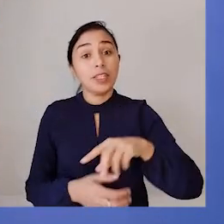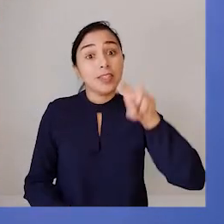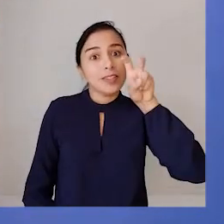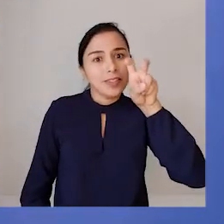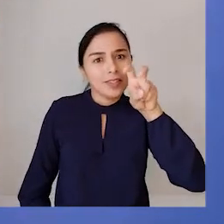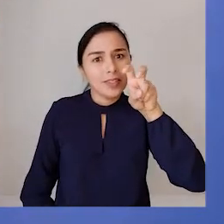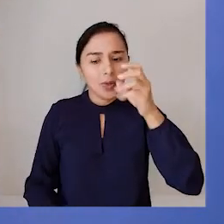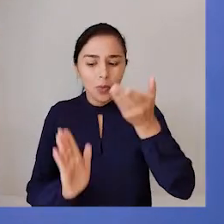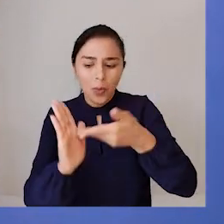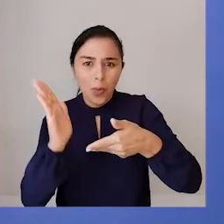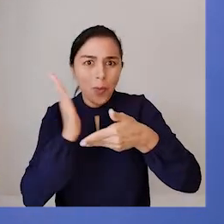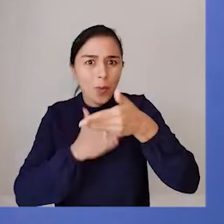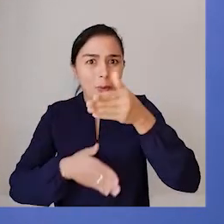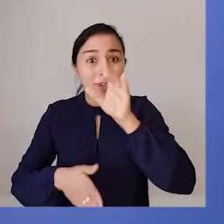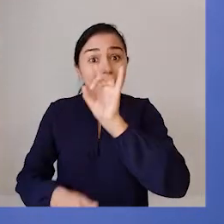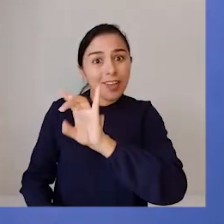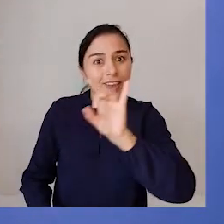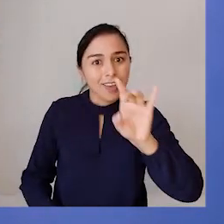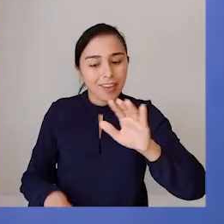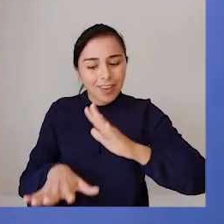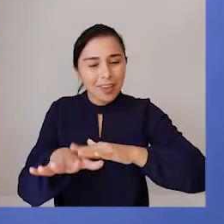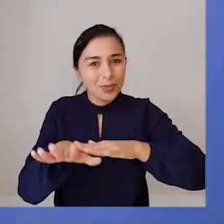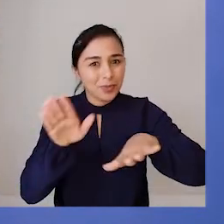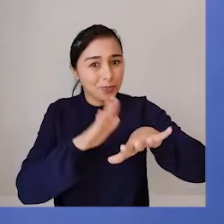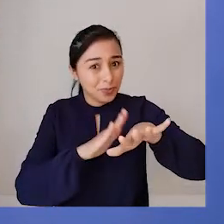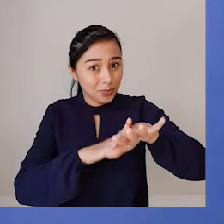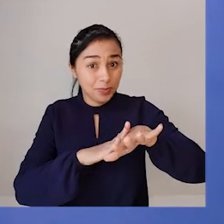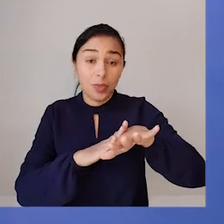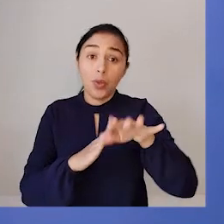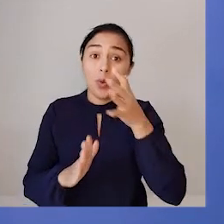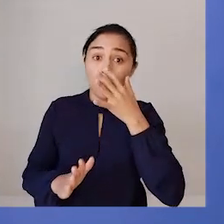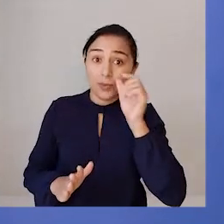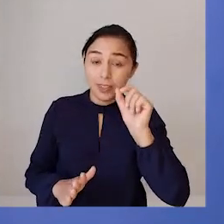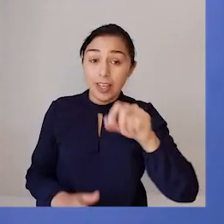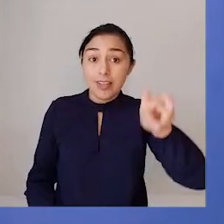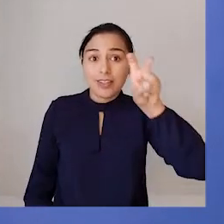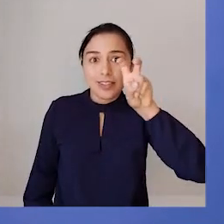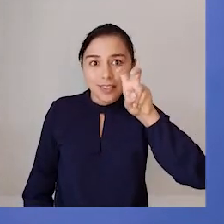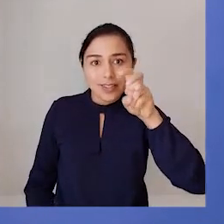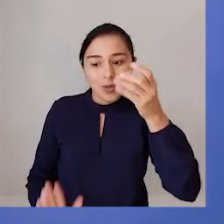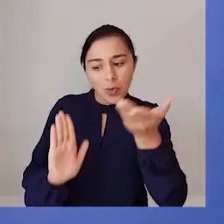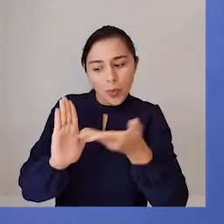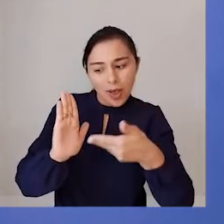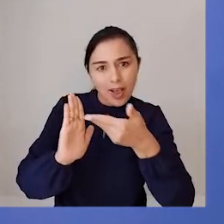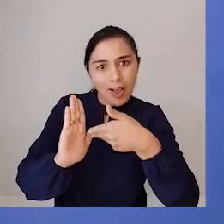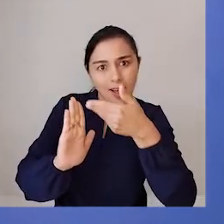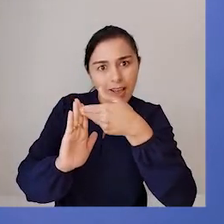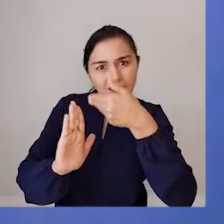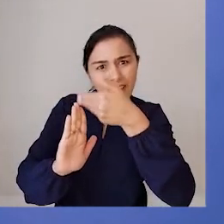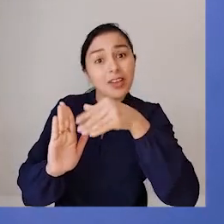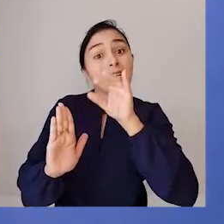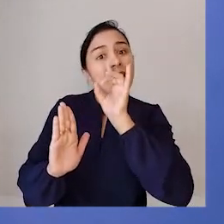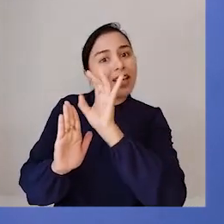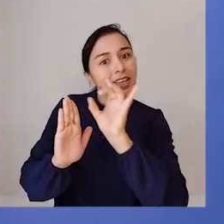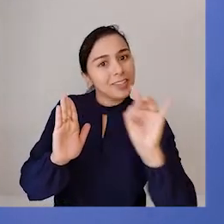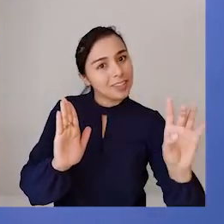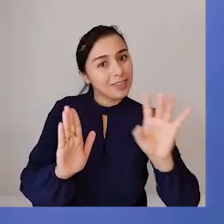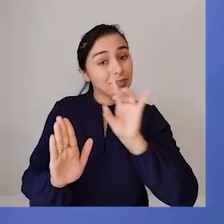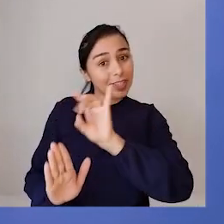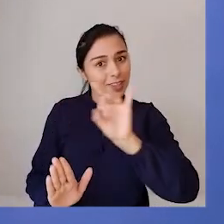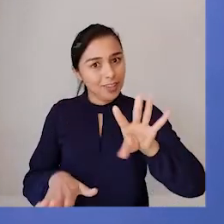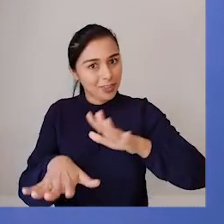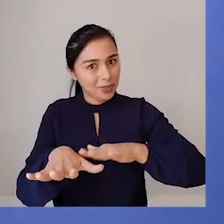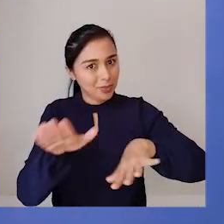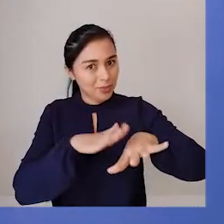cortes em cada mão. Agora, atenção. São cinco cortes em cada mão. Nós não vamos colocar o numeral